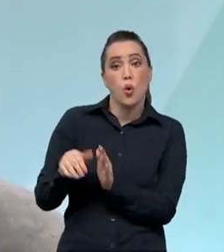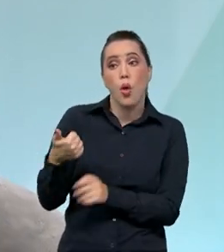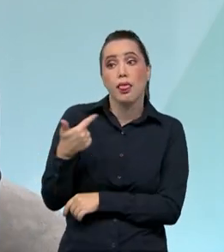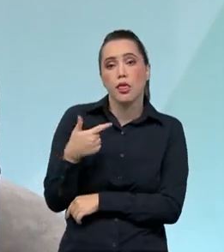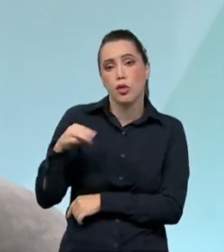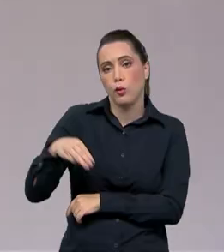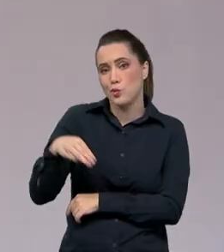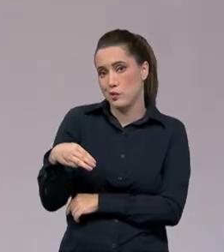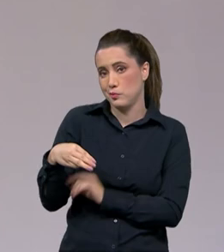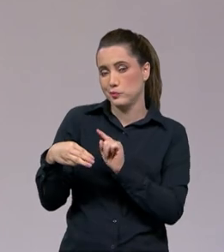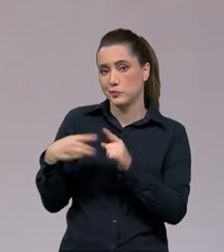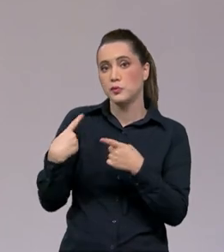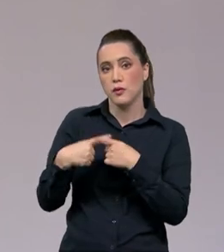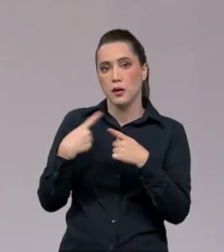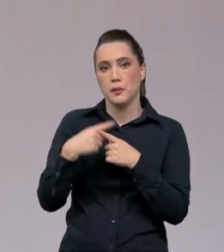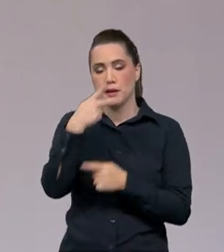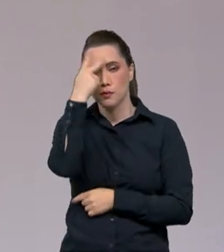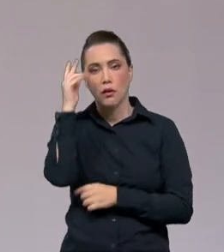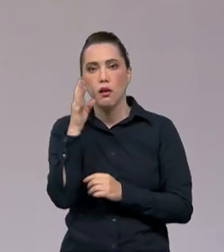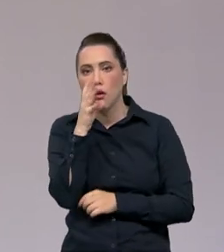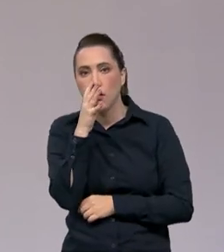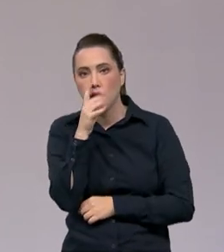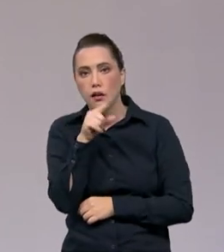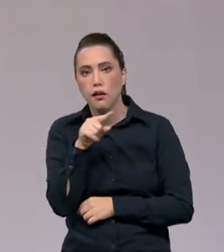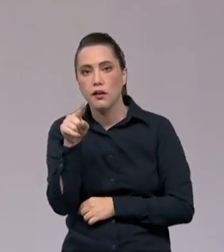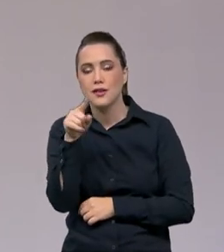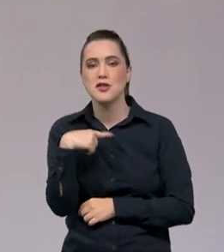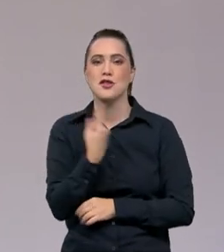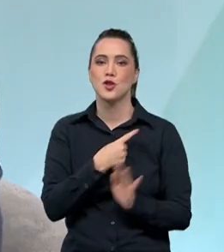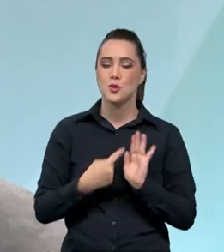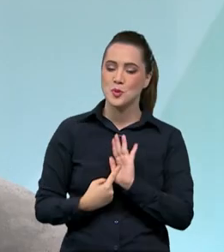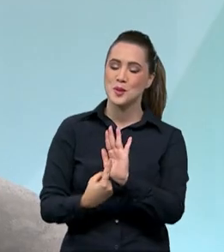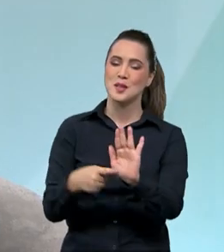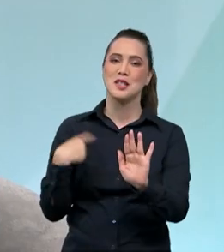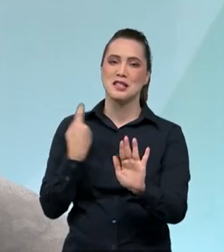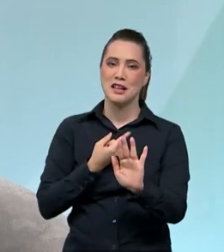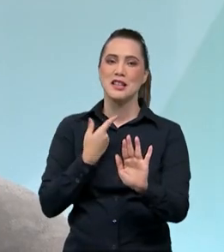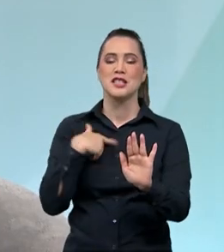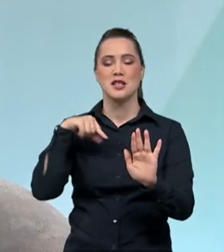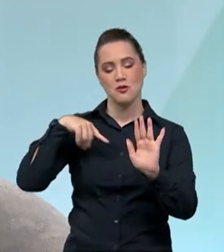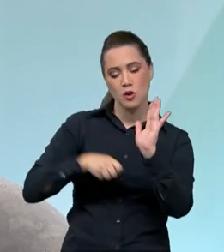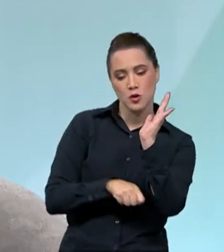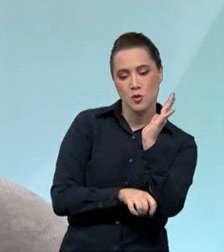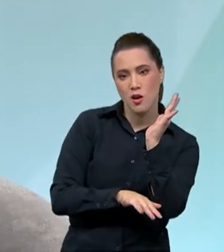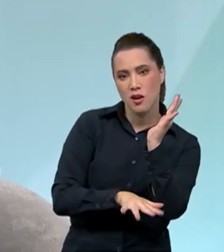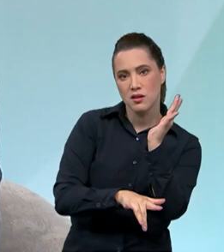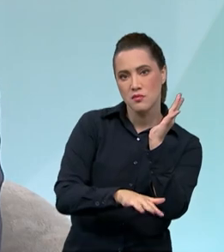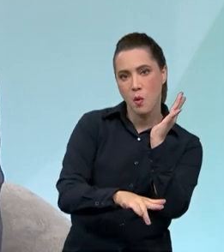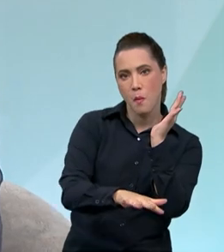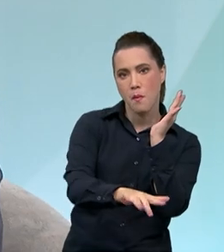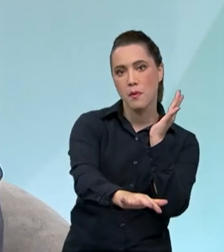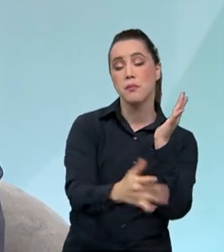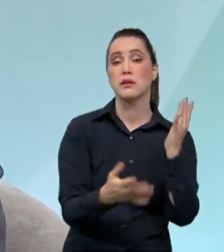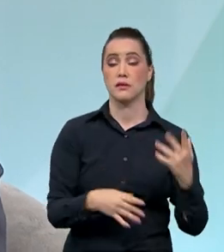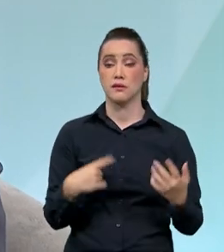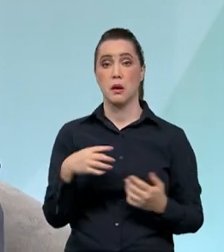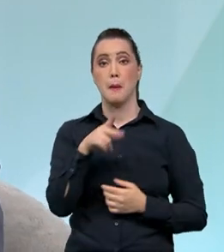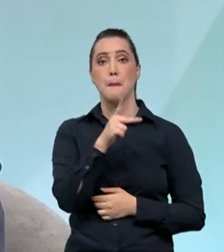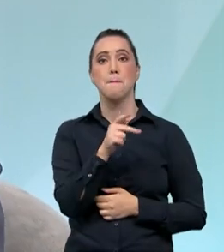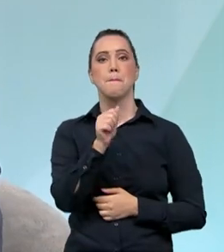por conta justamente que a audiência aumentou e a gente mostrando o nosso Pantanal. A gente fez também com a